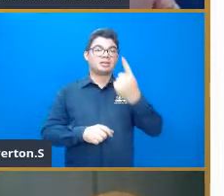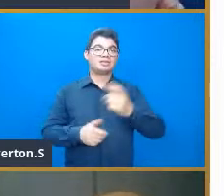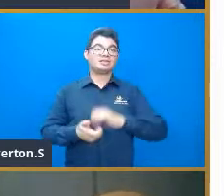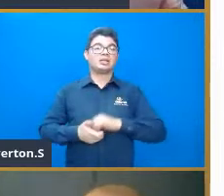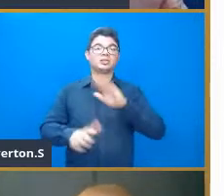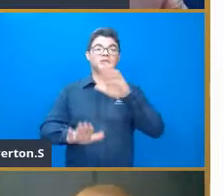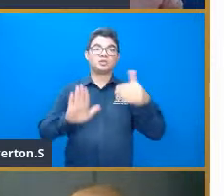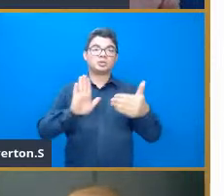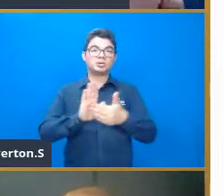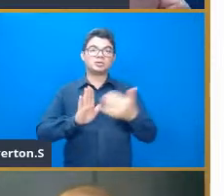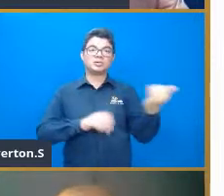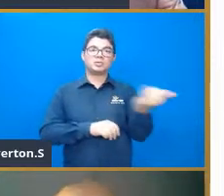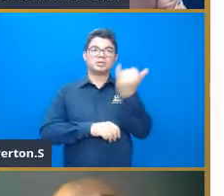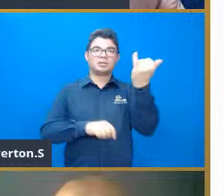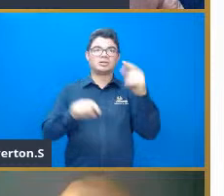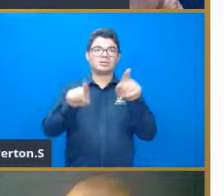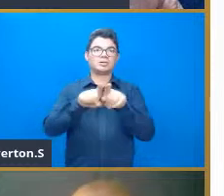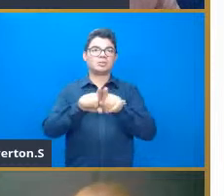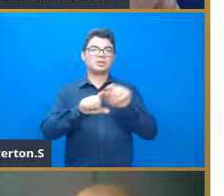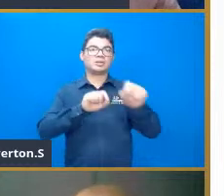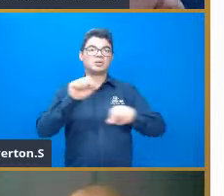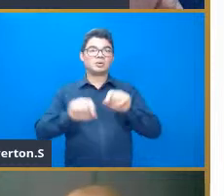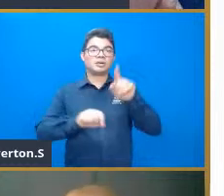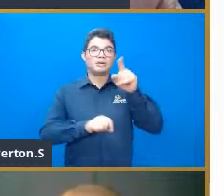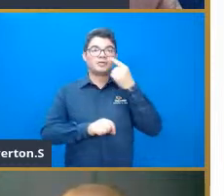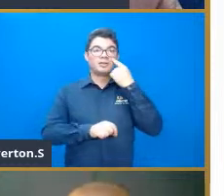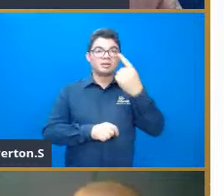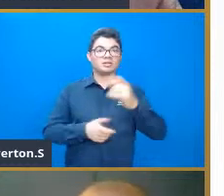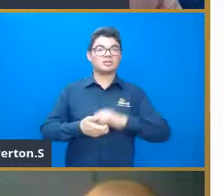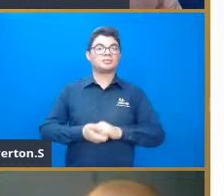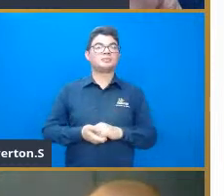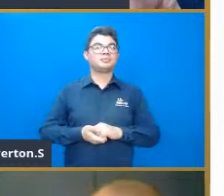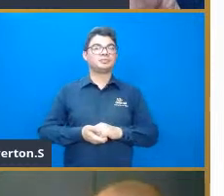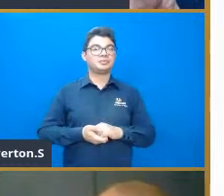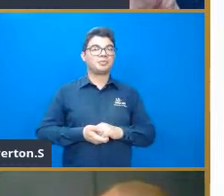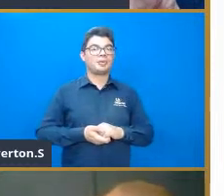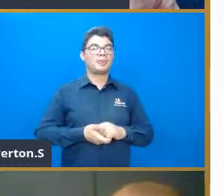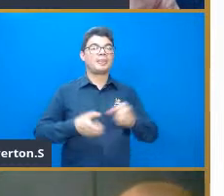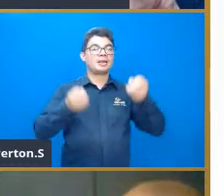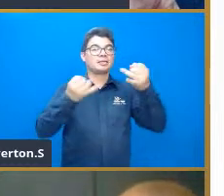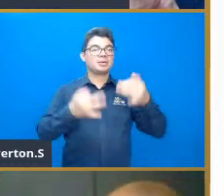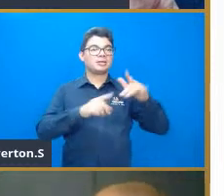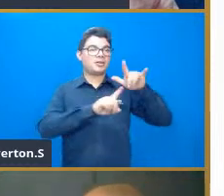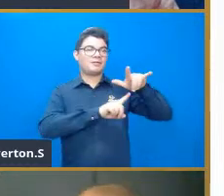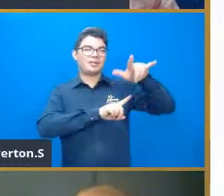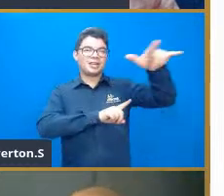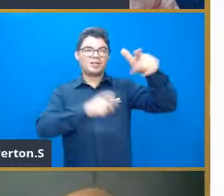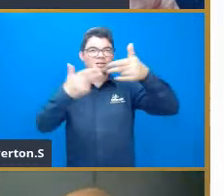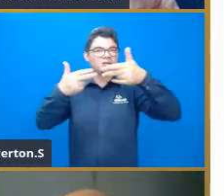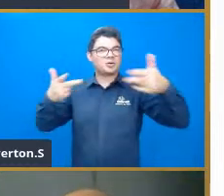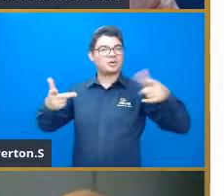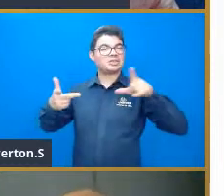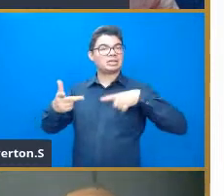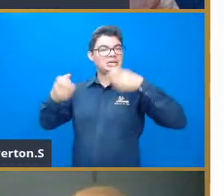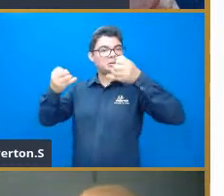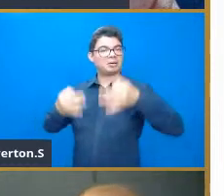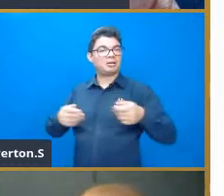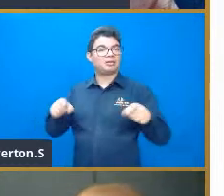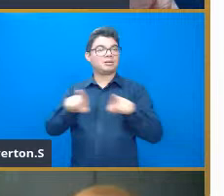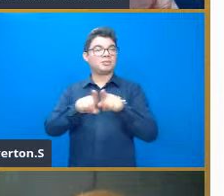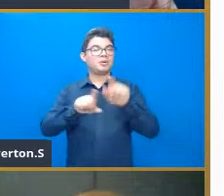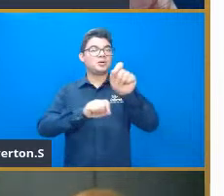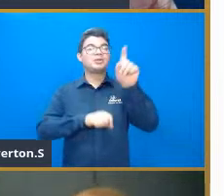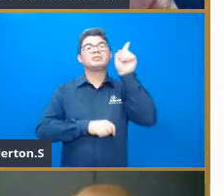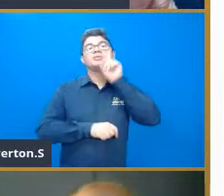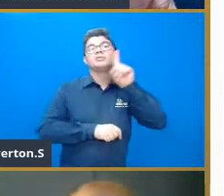é super importante. Bom, então aqui, remoção de poluentes, falando em aviões e tal, né? Nos Estados Unidos